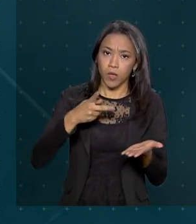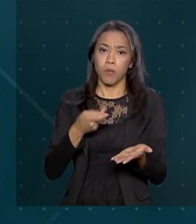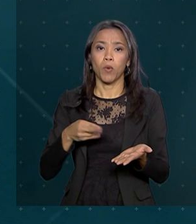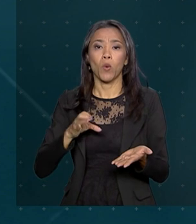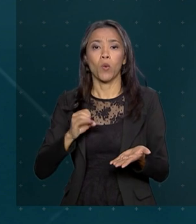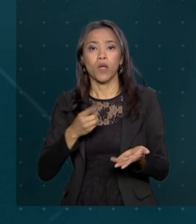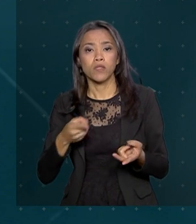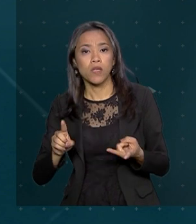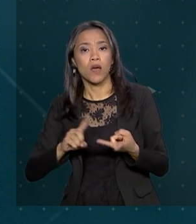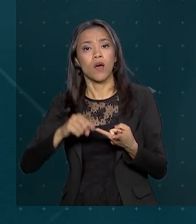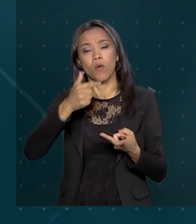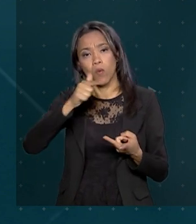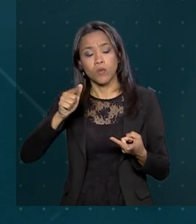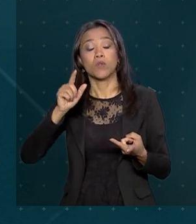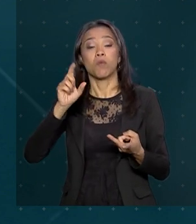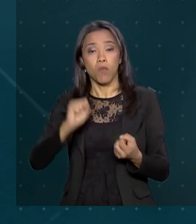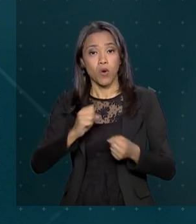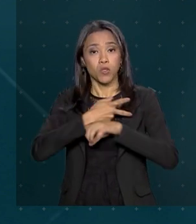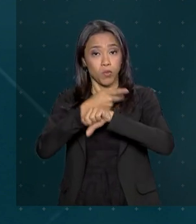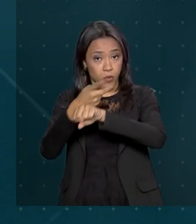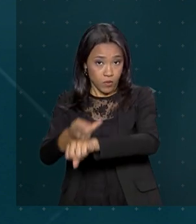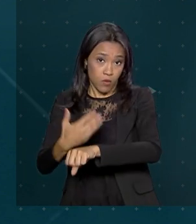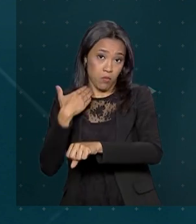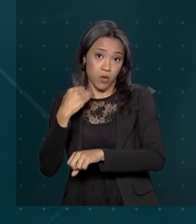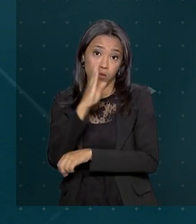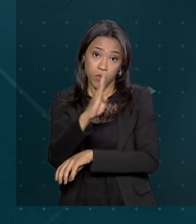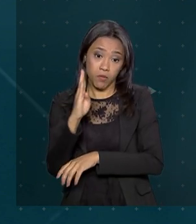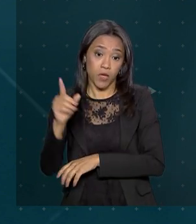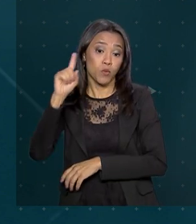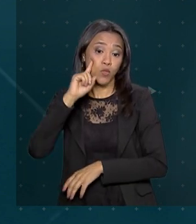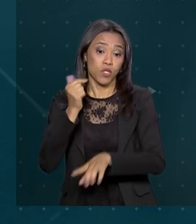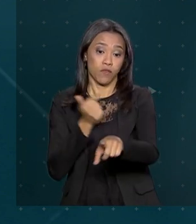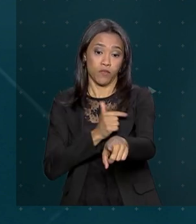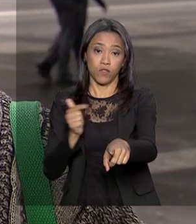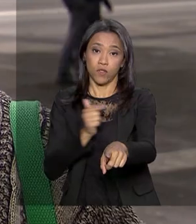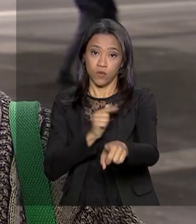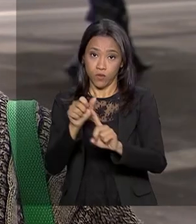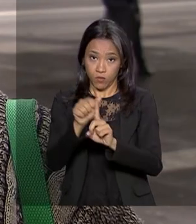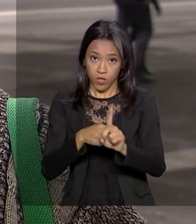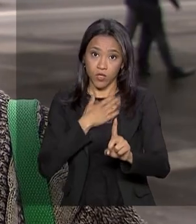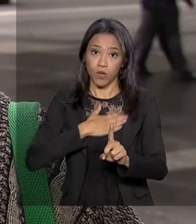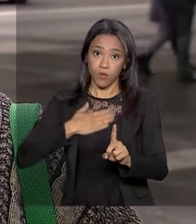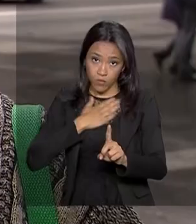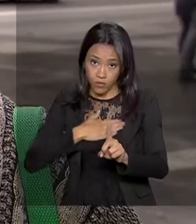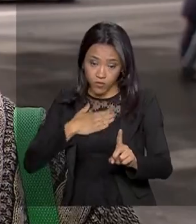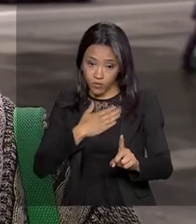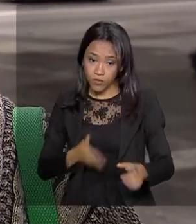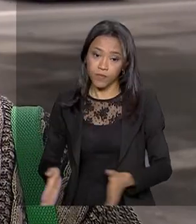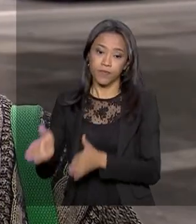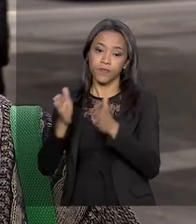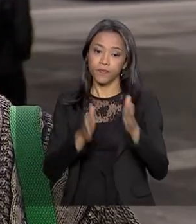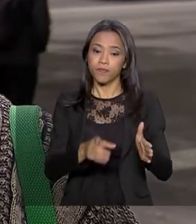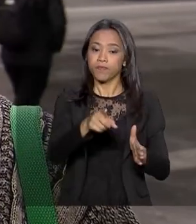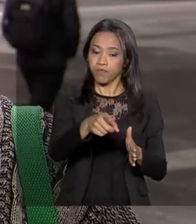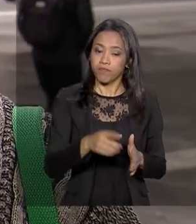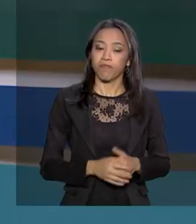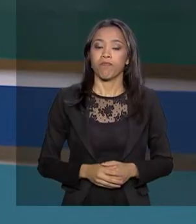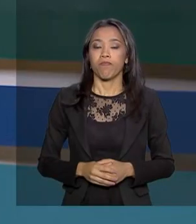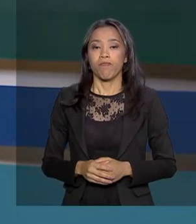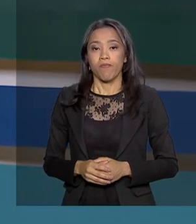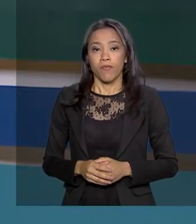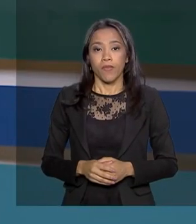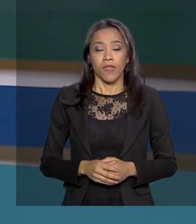sacar o dinheiro diretamente nas agências do Banco do Brasil no dia 22 de agosto. Não tem a dúvida que vem só reforçar o orçamento, né?